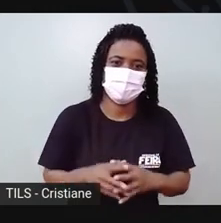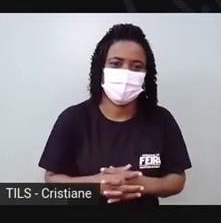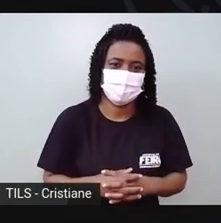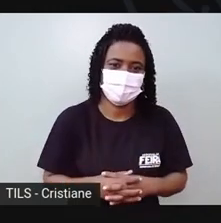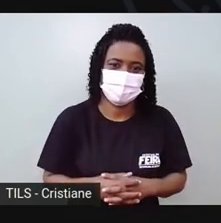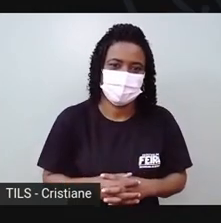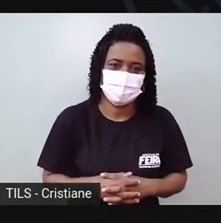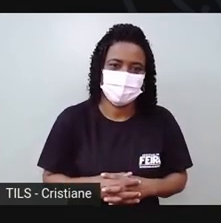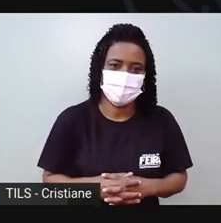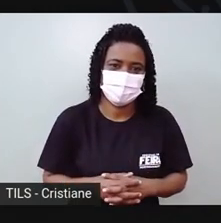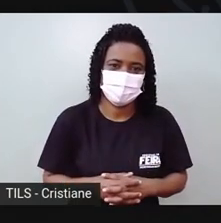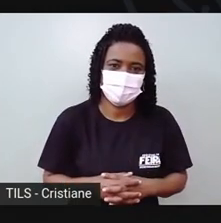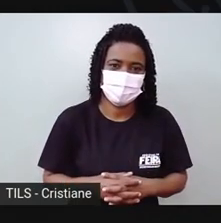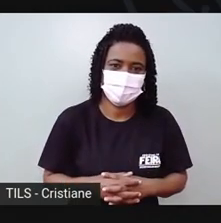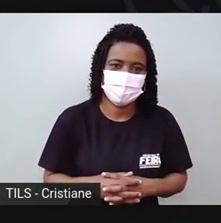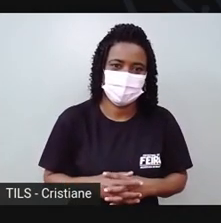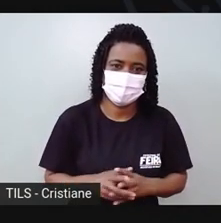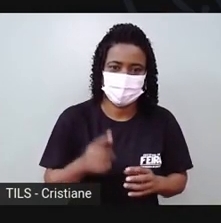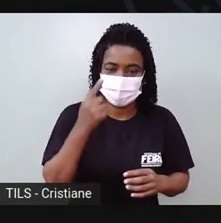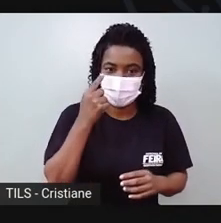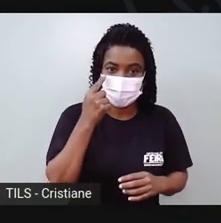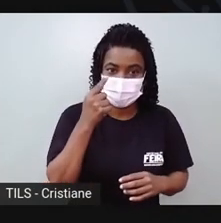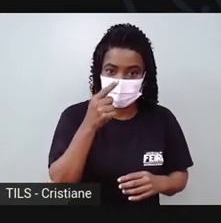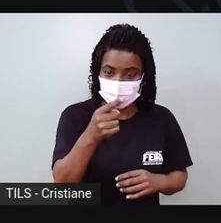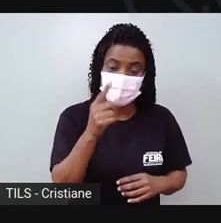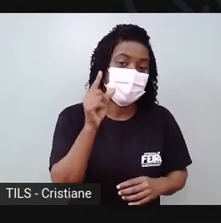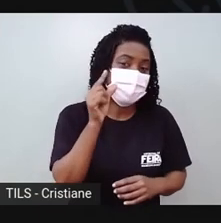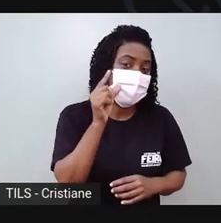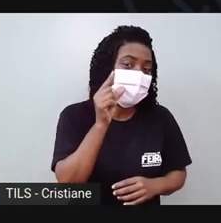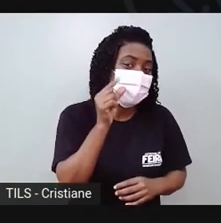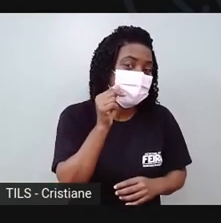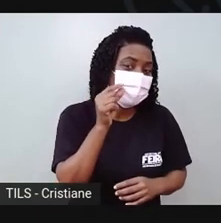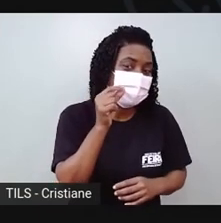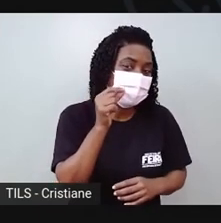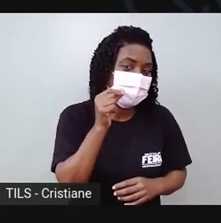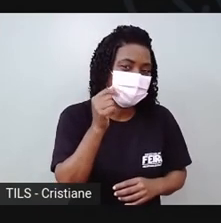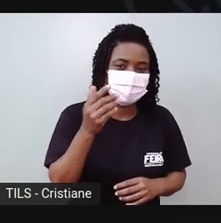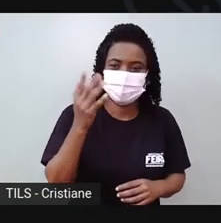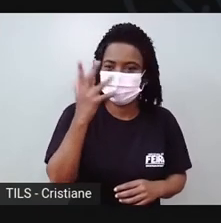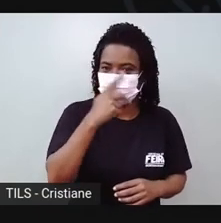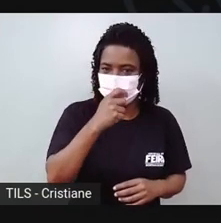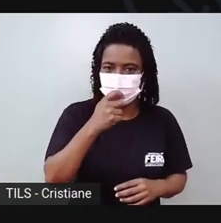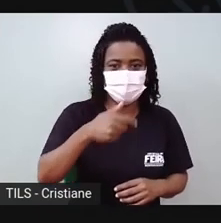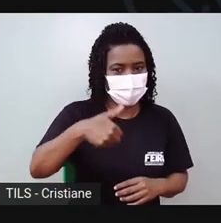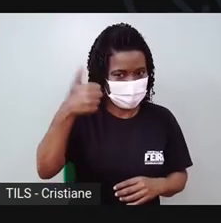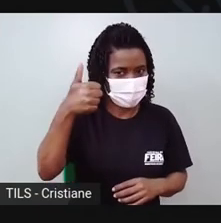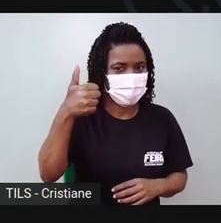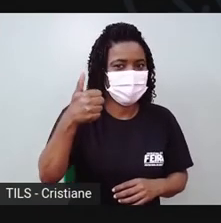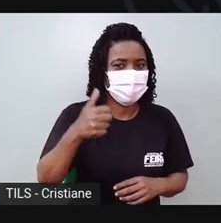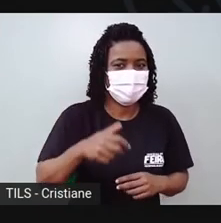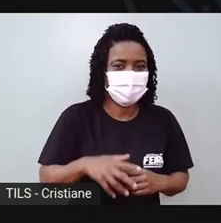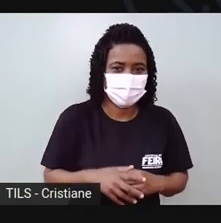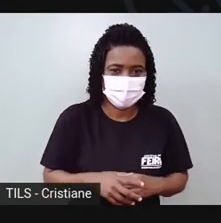ele tem um sextavado aqui, ó. E eu acho que o lápis fica mais bonito. Mora de lápis.